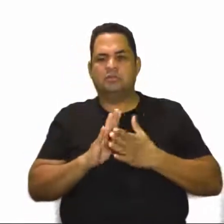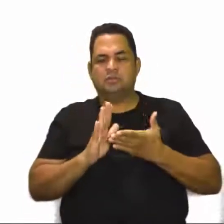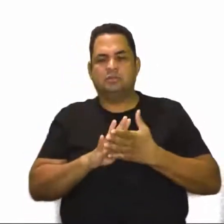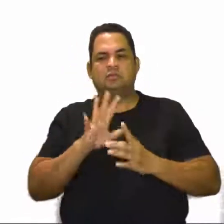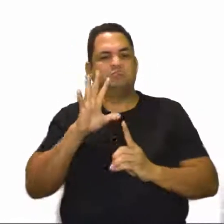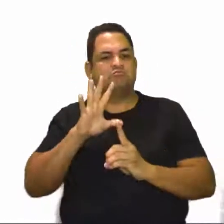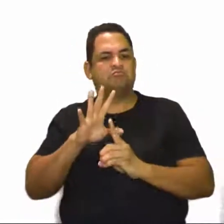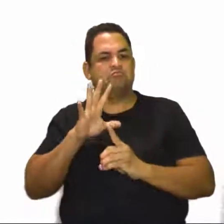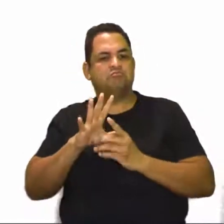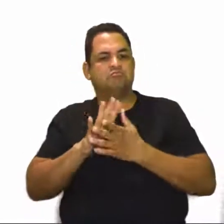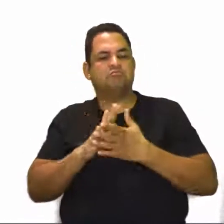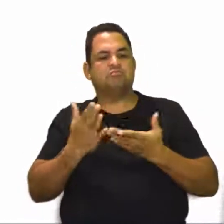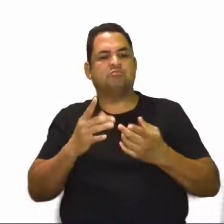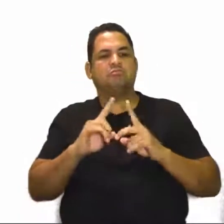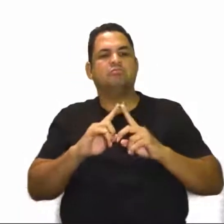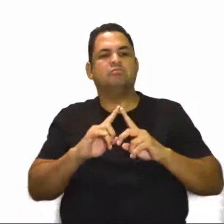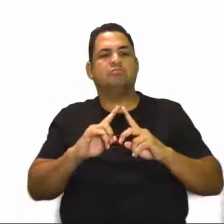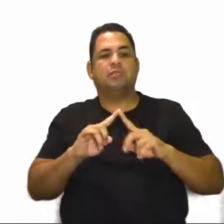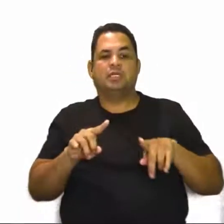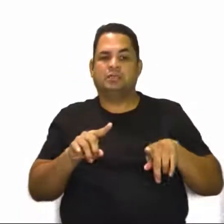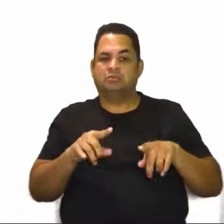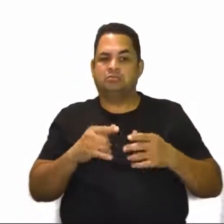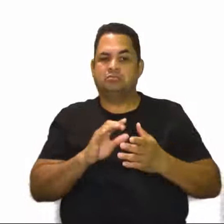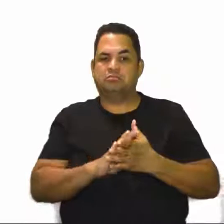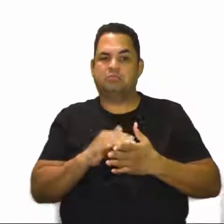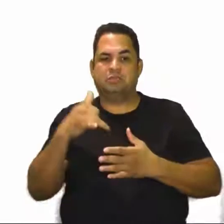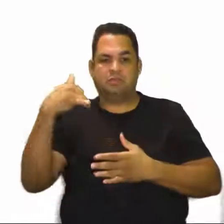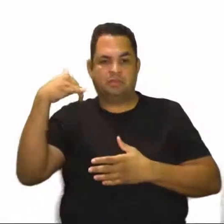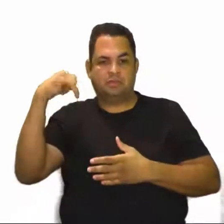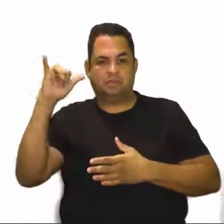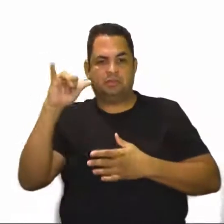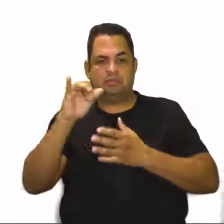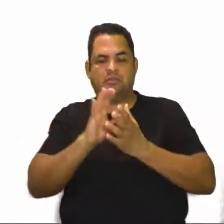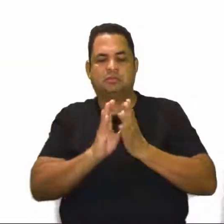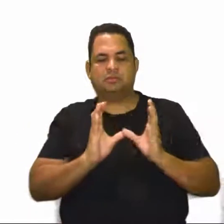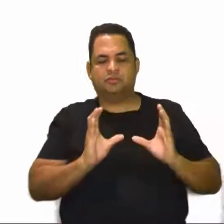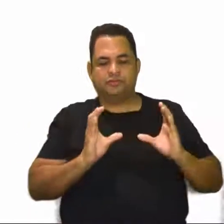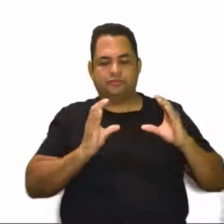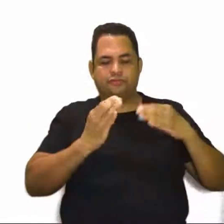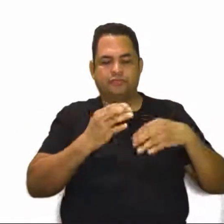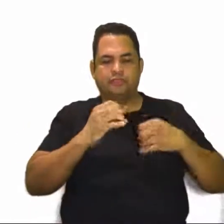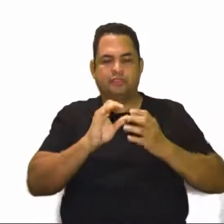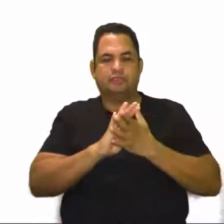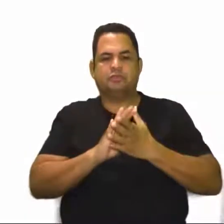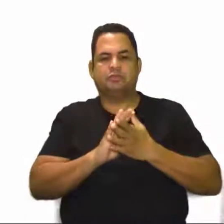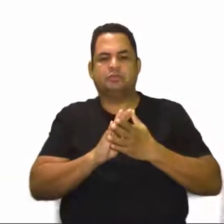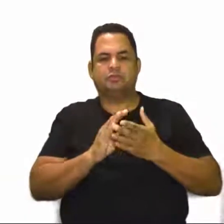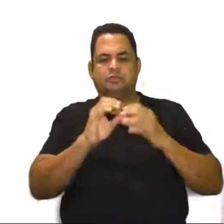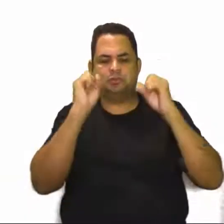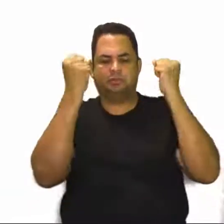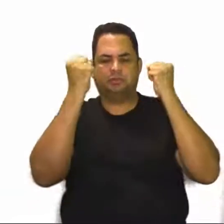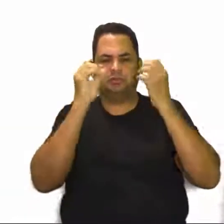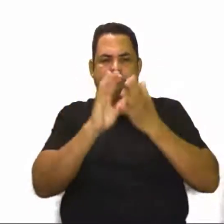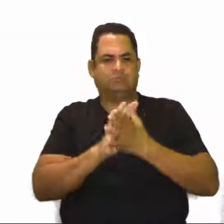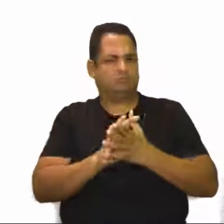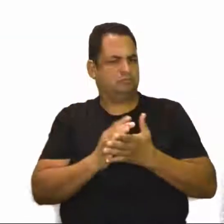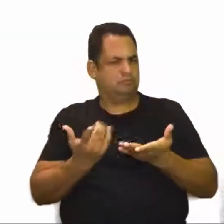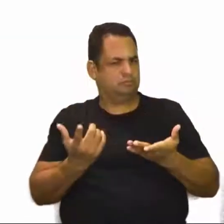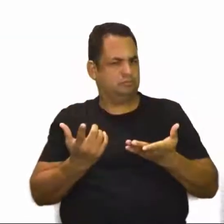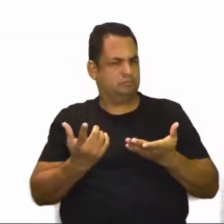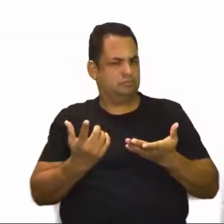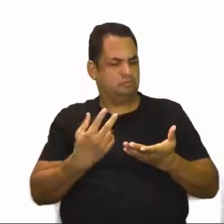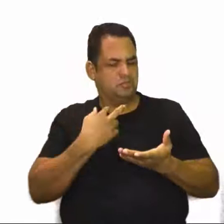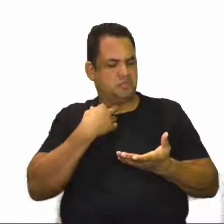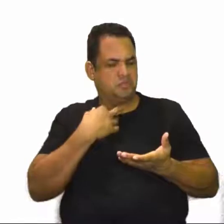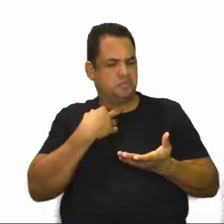deve ser incentivada, contudo, deve-se evitar atividades em grupos. Será que não pode ser feita